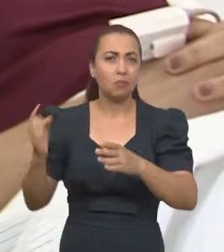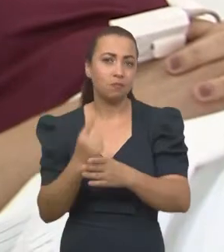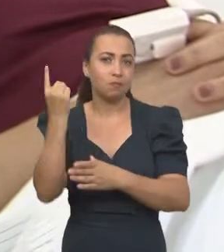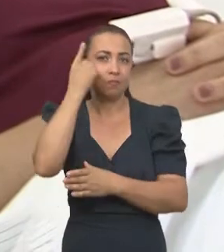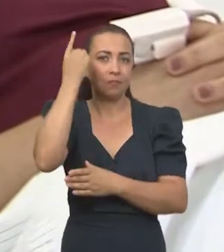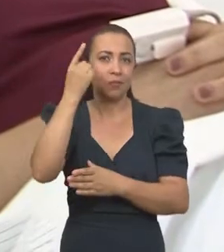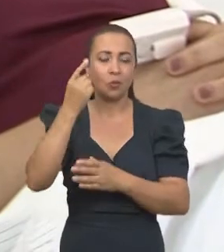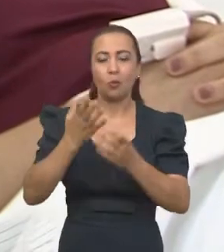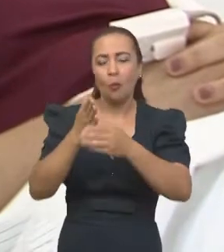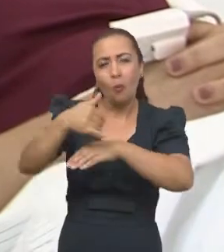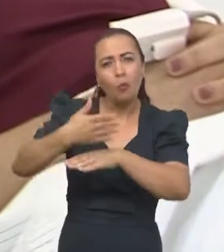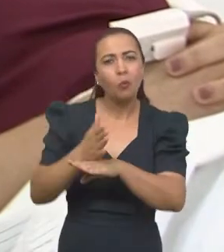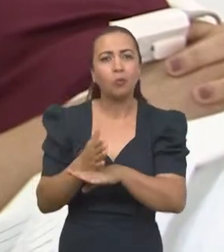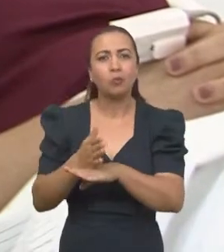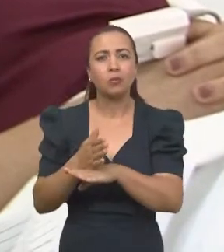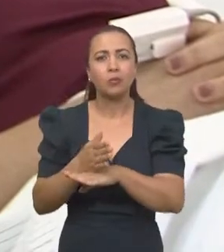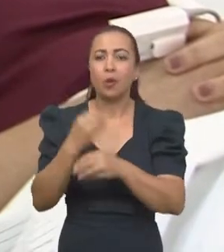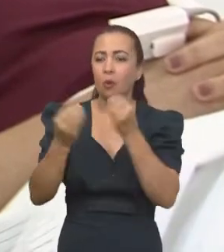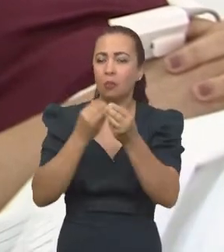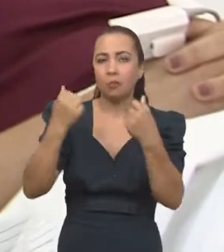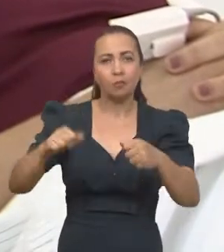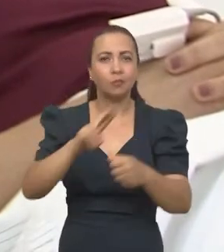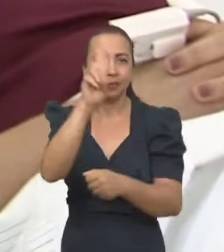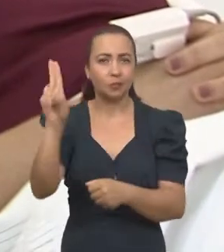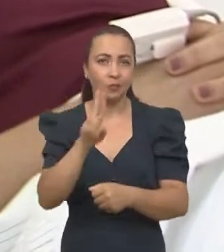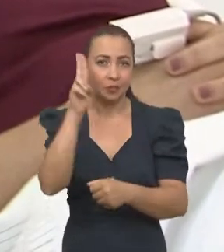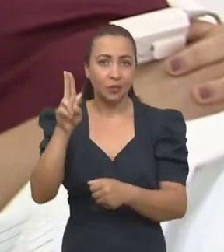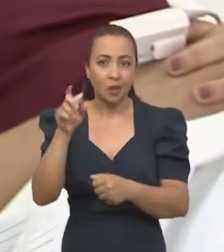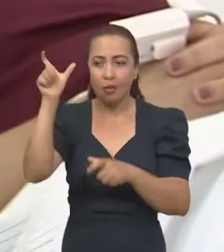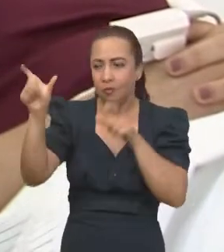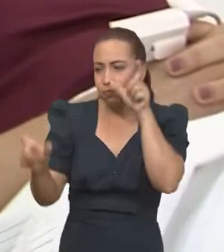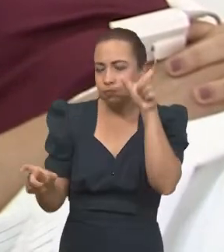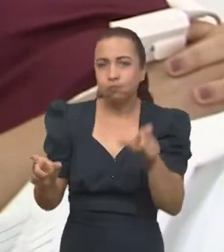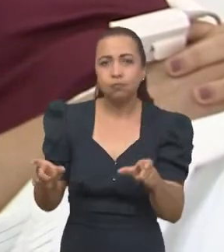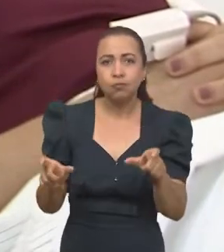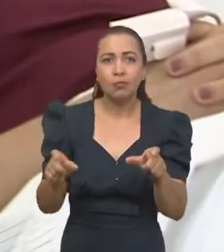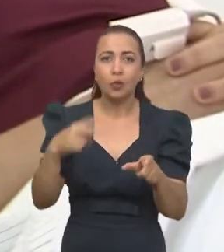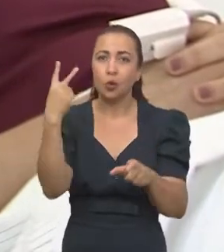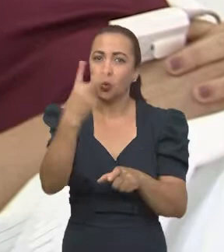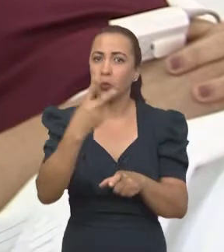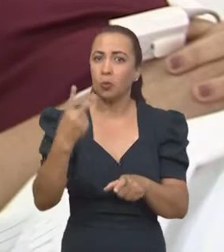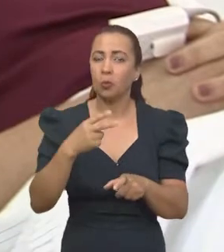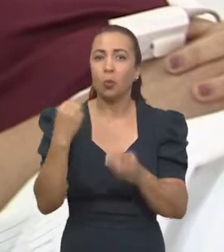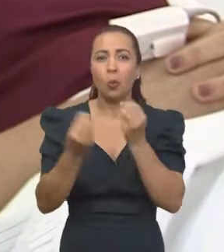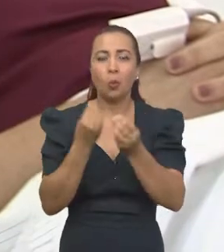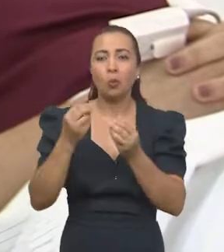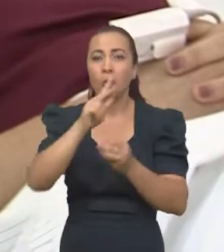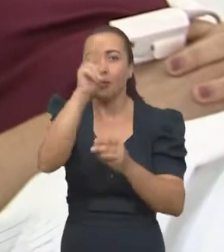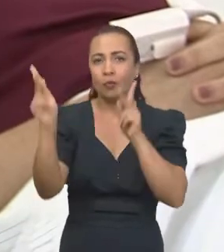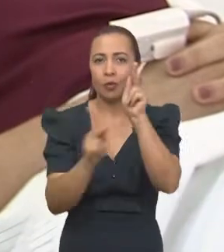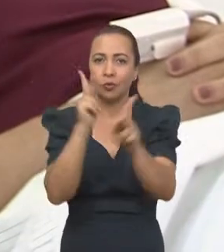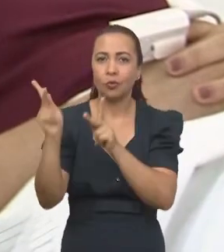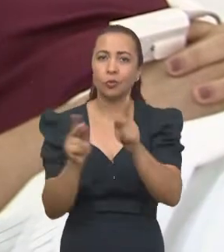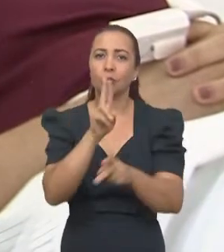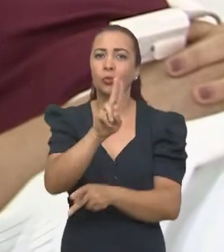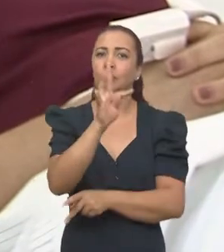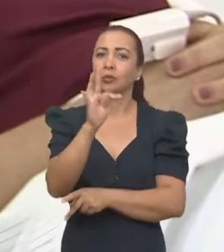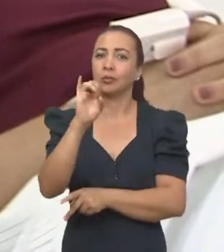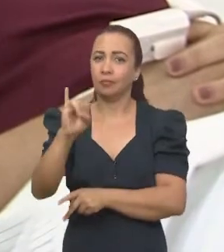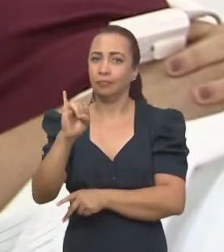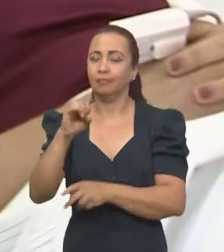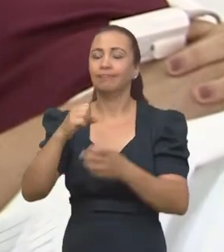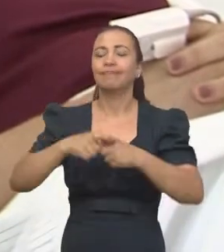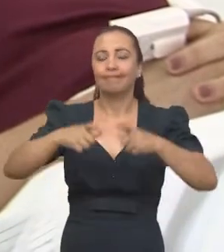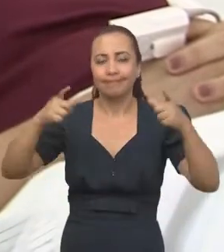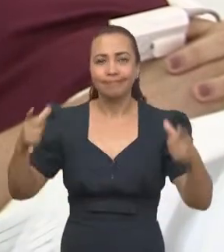fluxo. Como pode ser utilizada com equipamentos de circuito duplo, como os ventiladores de UTI? Então, isso amplia